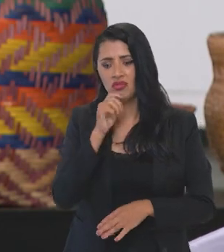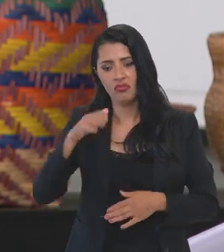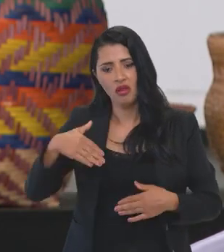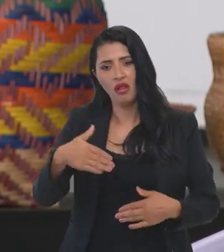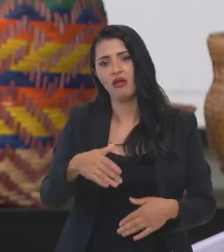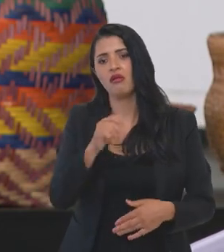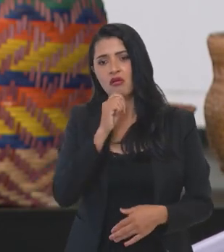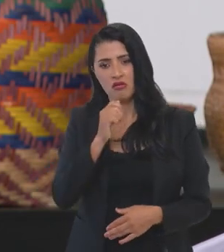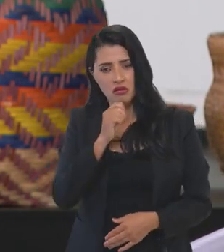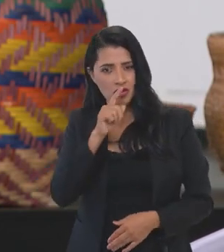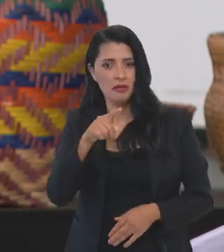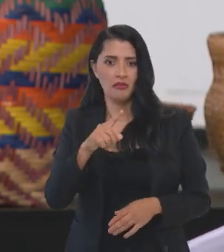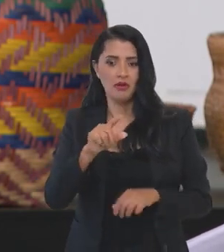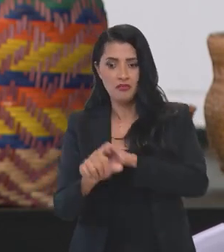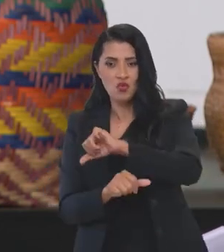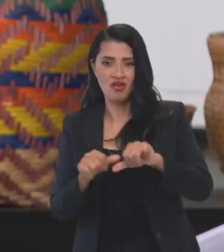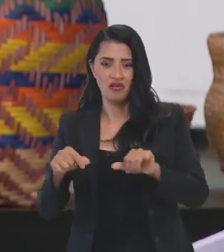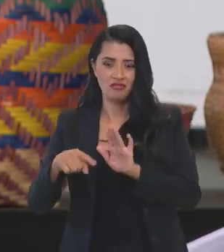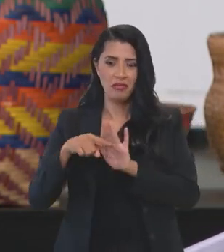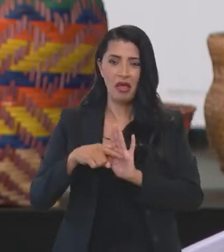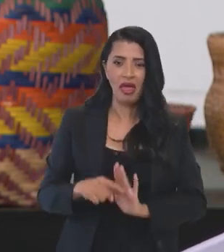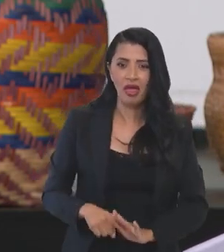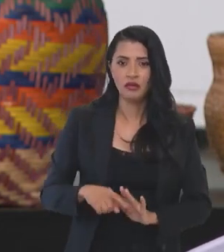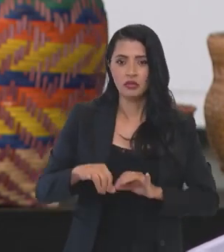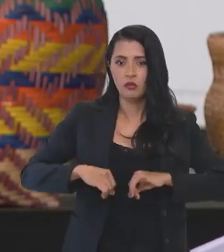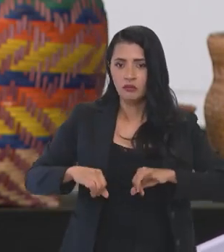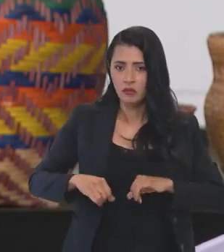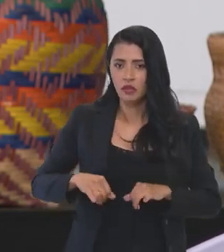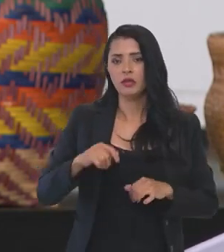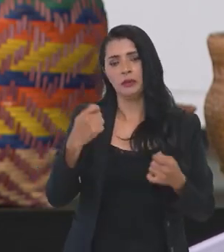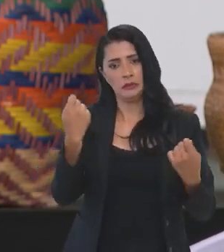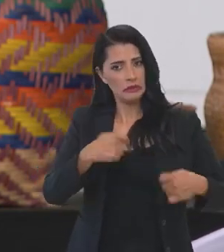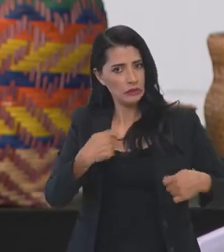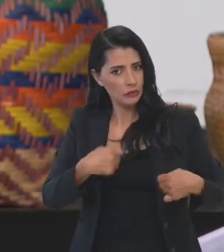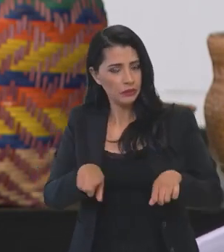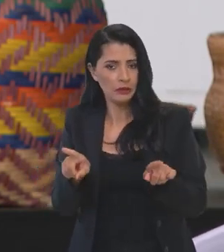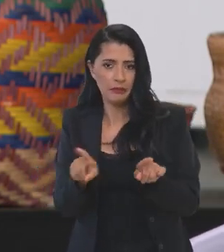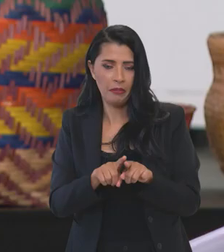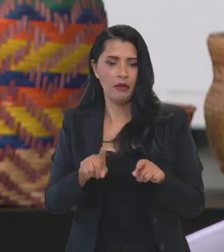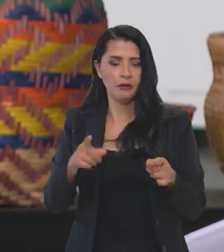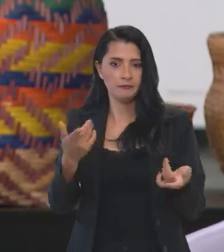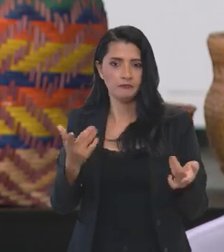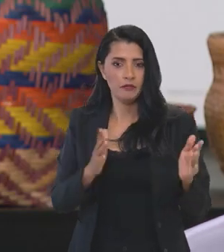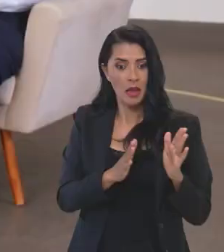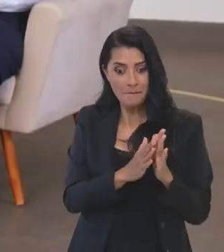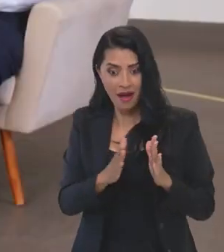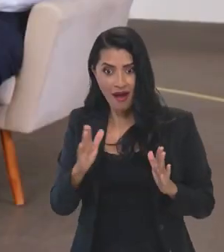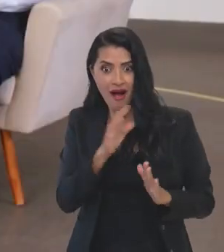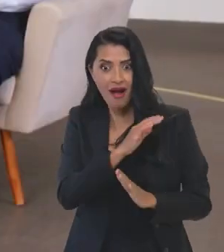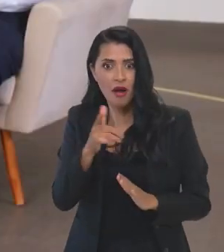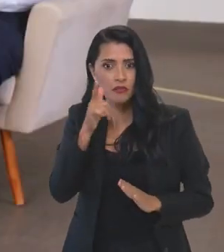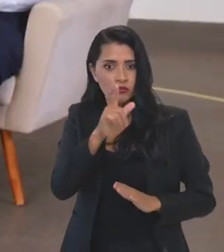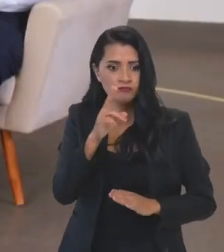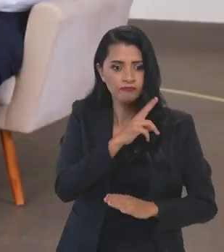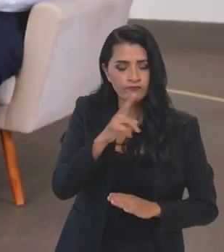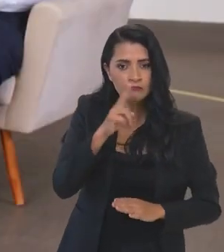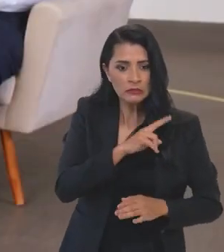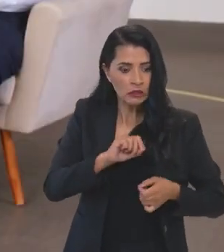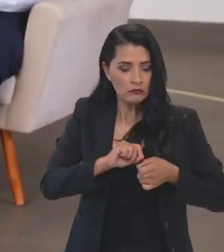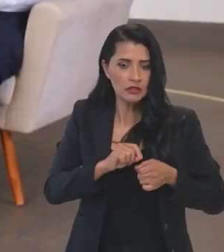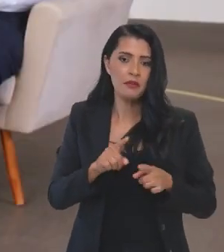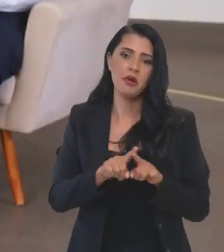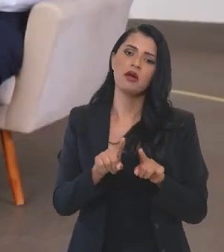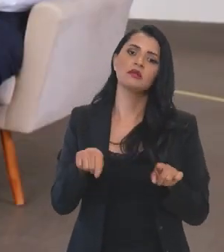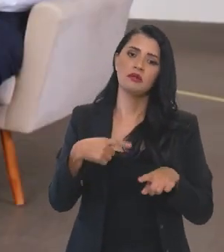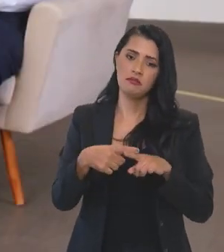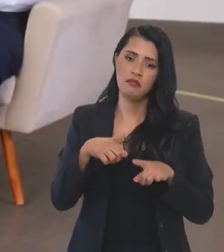para reverter todo esse quadro negativo, foi preciso ações de curto prazo, emergenciais,